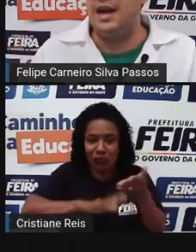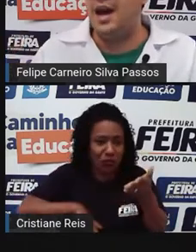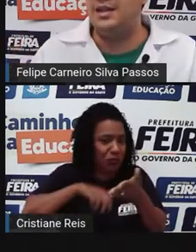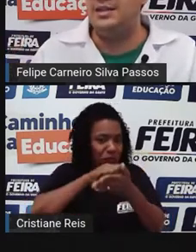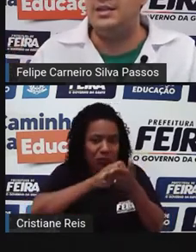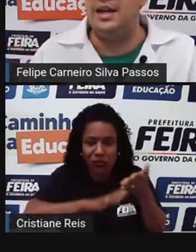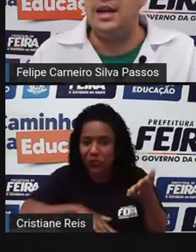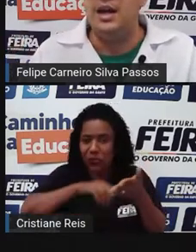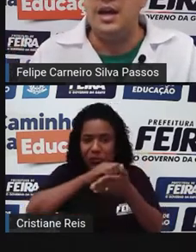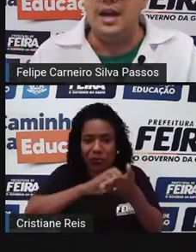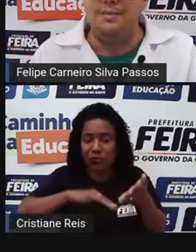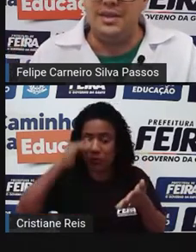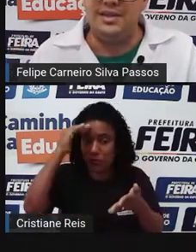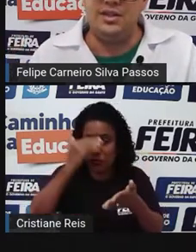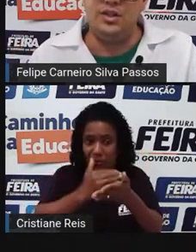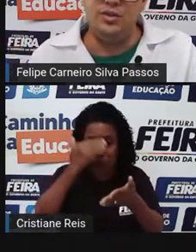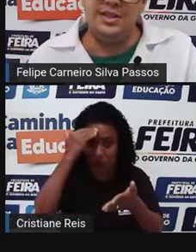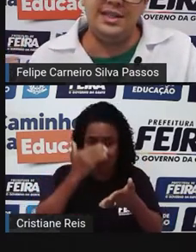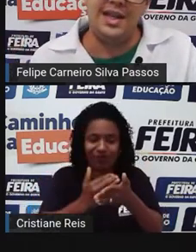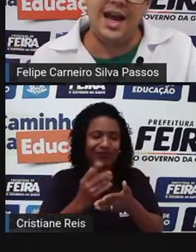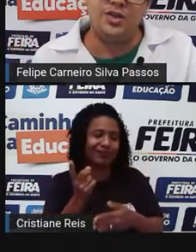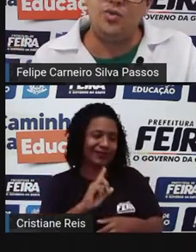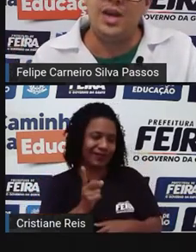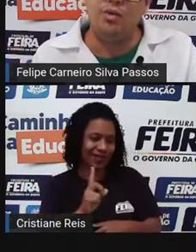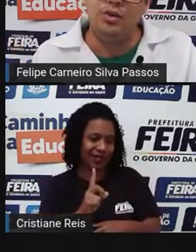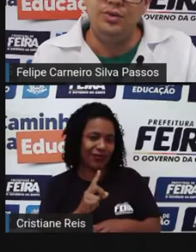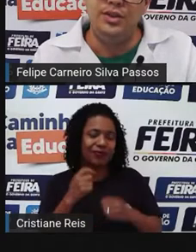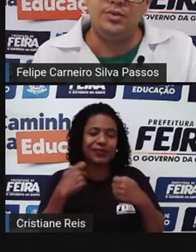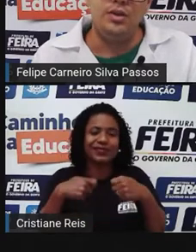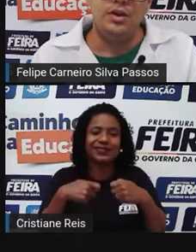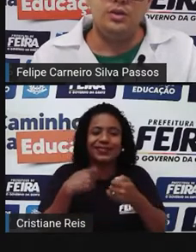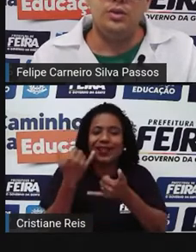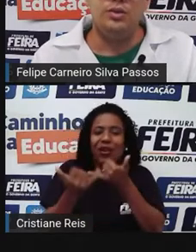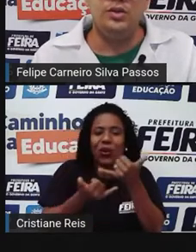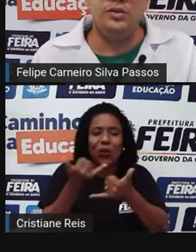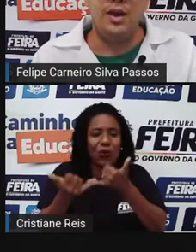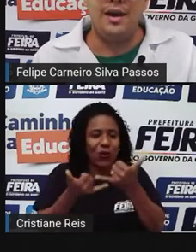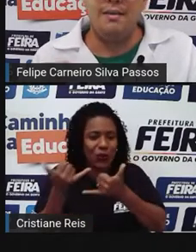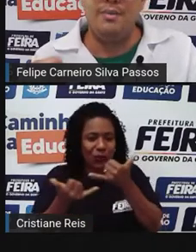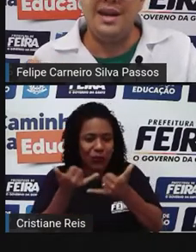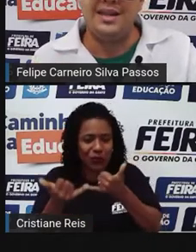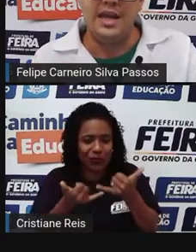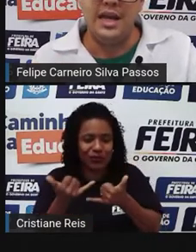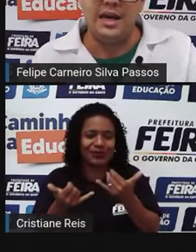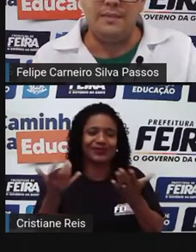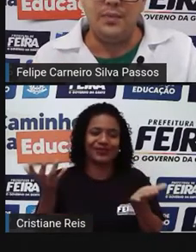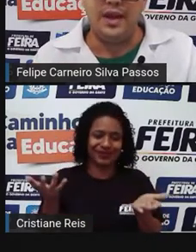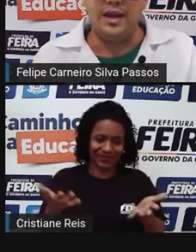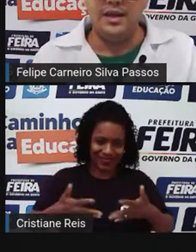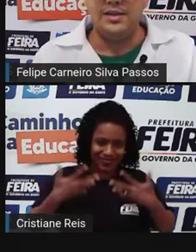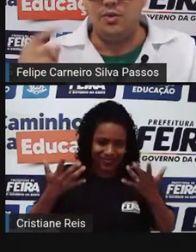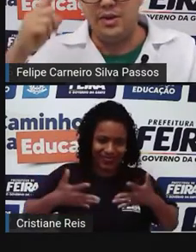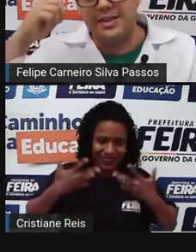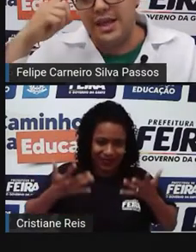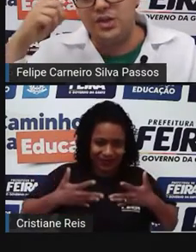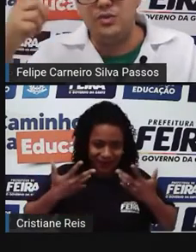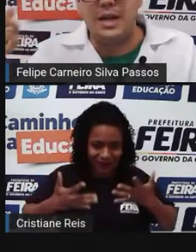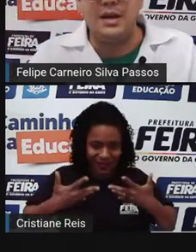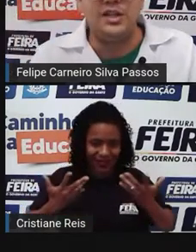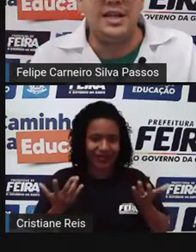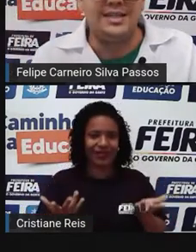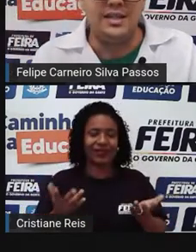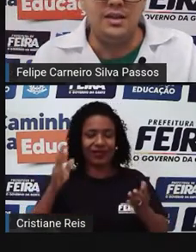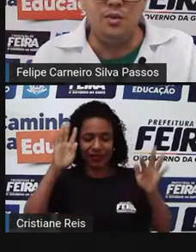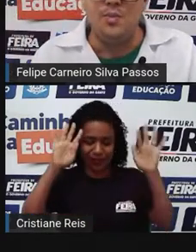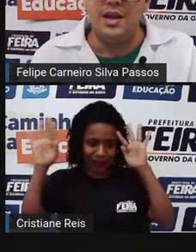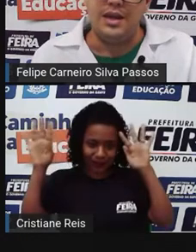mais atividades, né? Ele precisa de ludicidade. O que é o lúdico? O lúdico é brincadeira, né? São coisas que a gente usa a